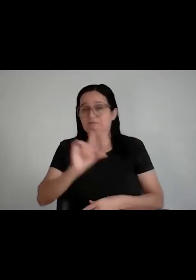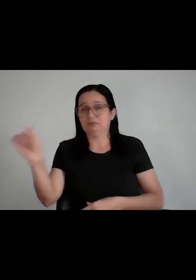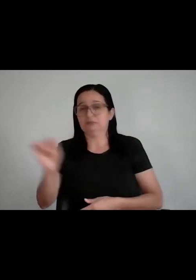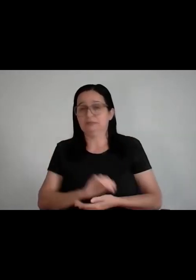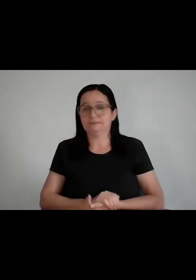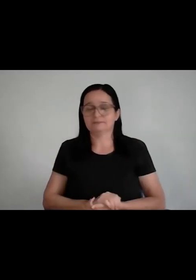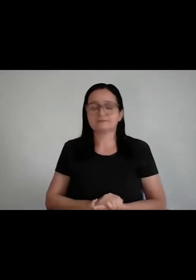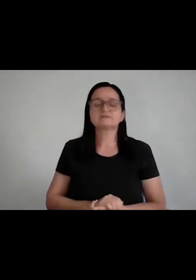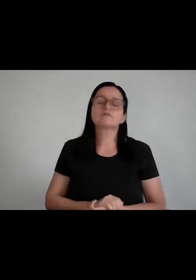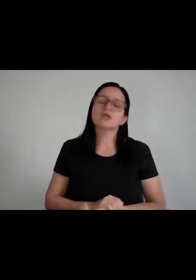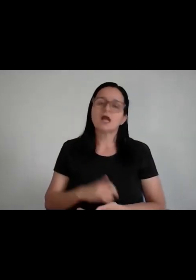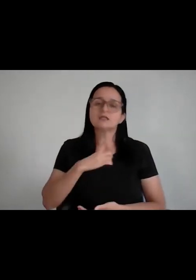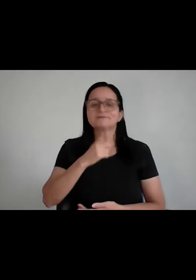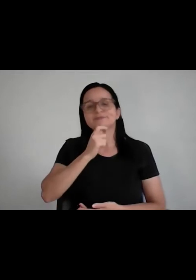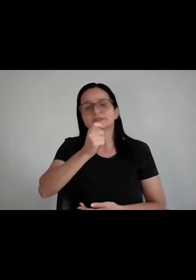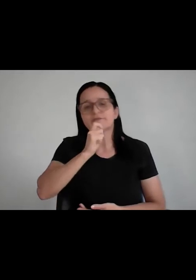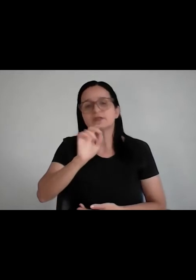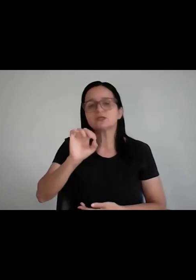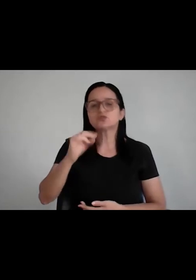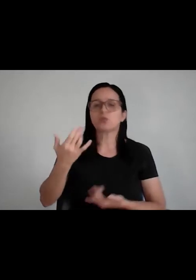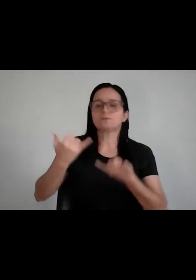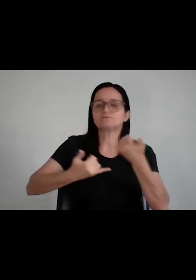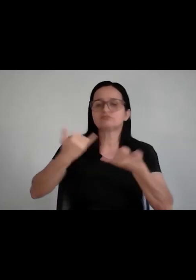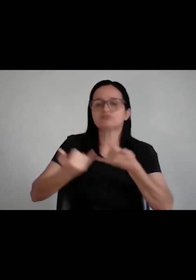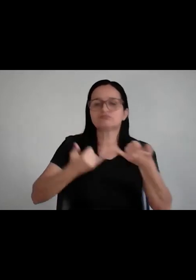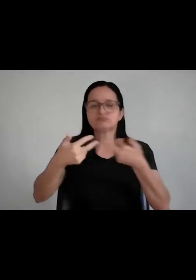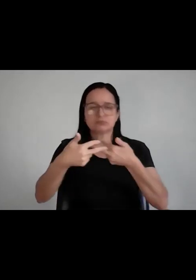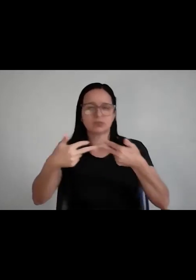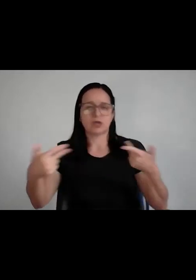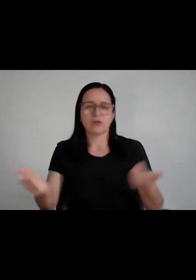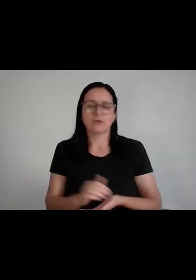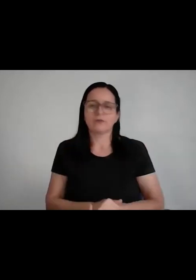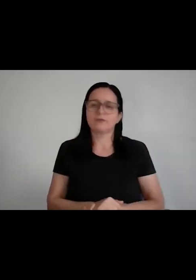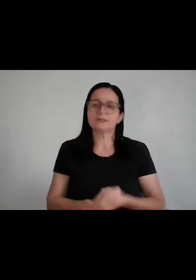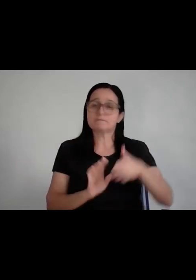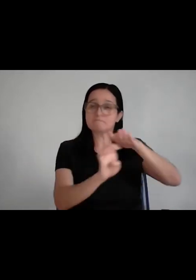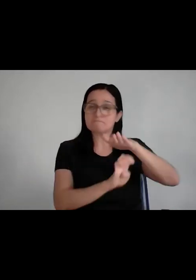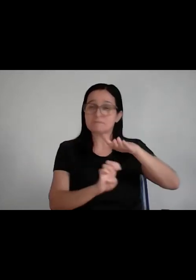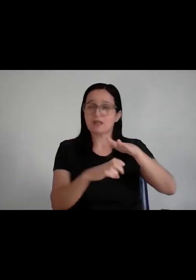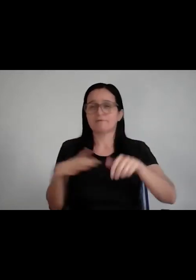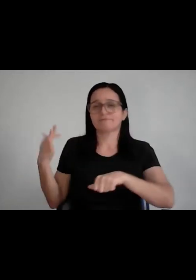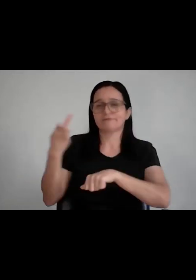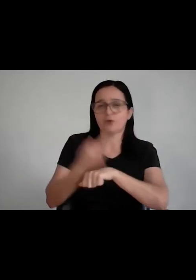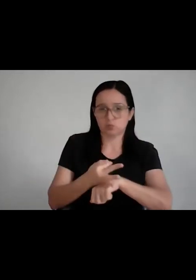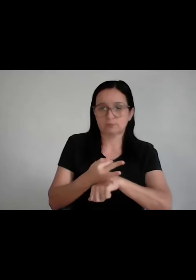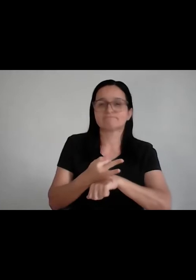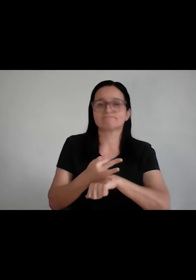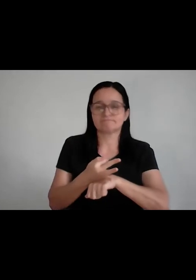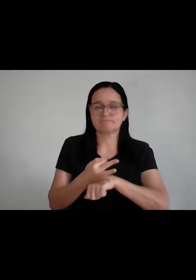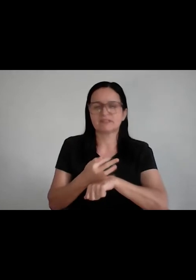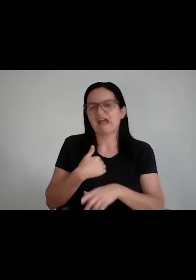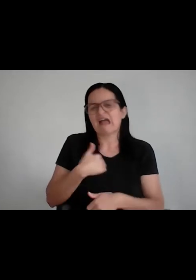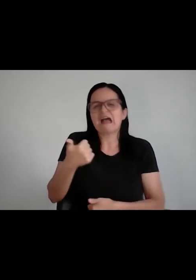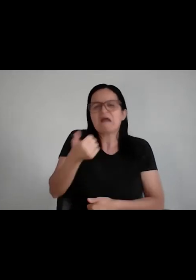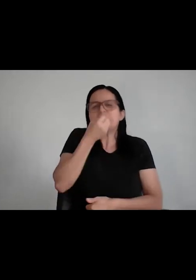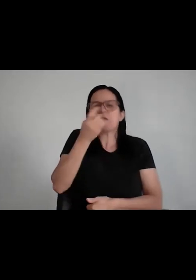entrevista, ou aquela dinâmica, ou aquela sessão de pitch com as empresas e ela vai faltar, porque ela acha que não manda bem, que ela